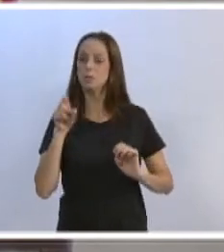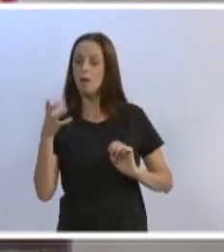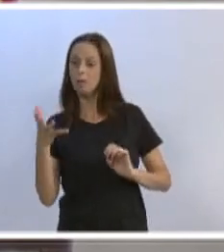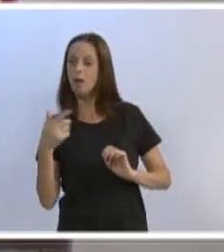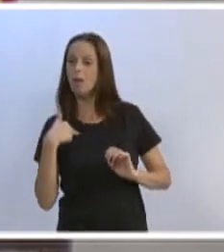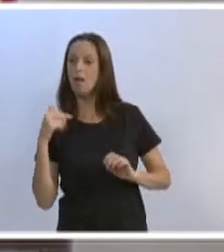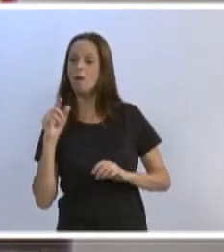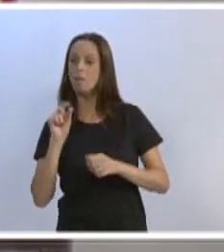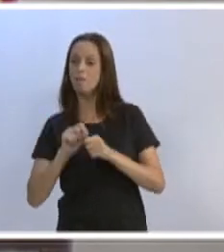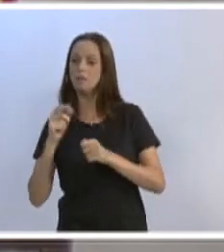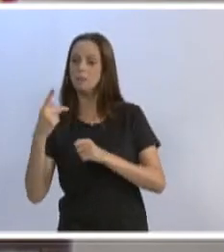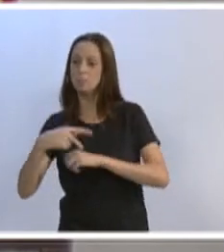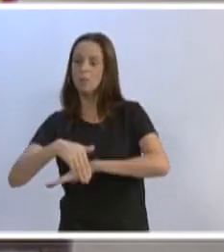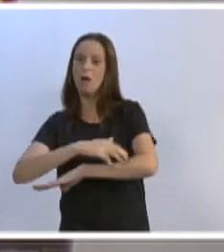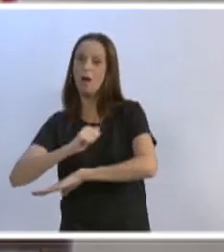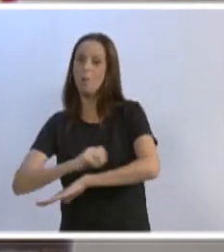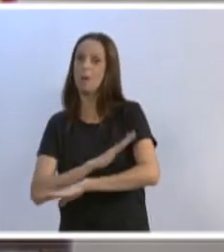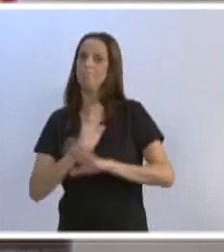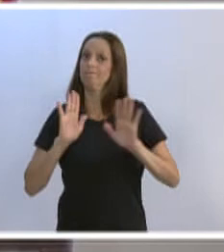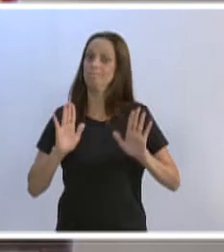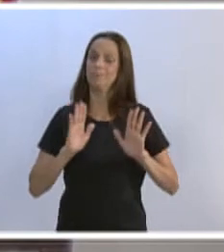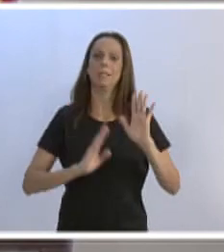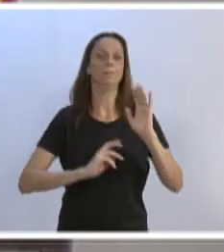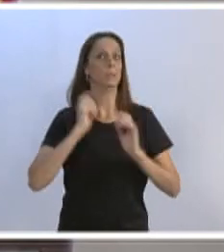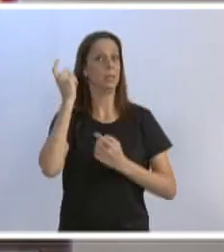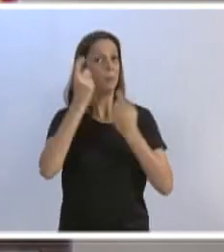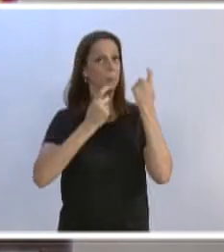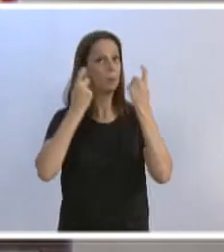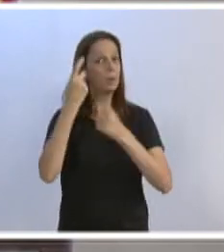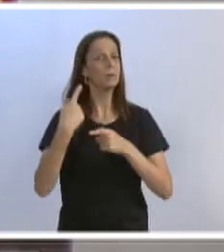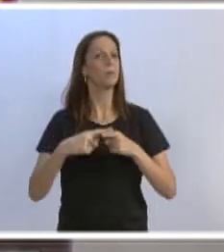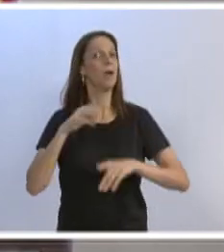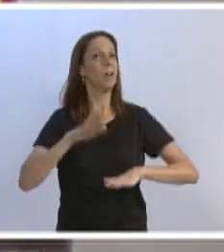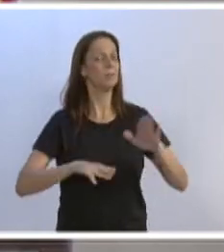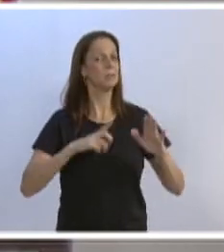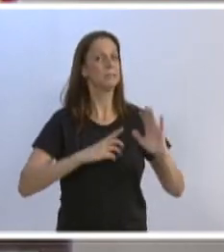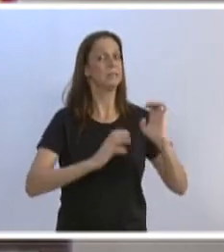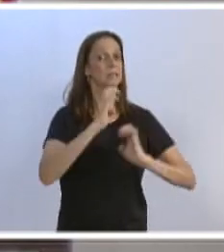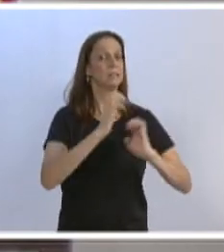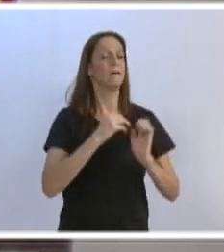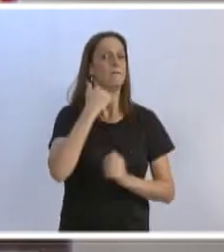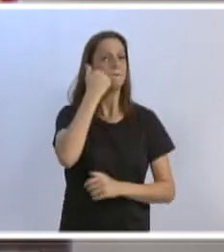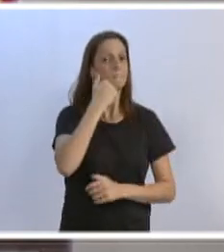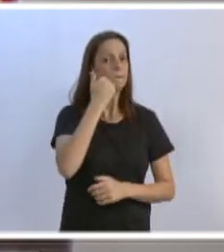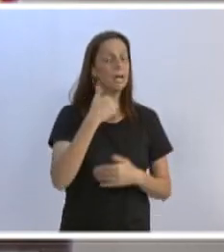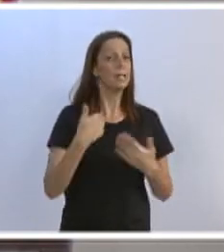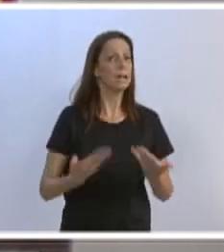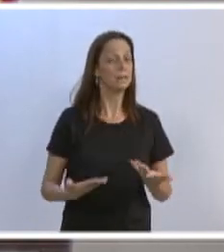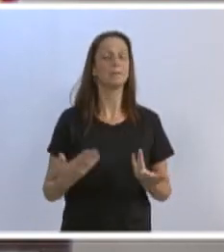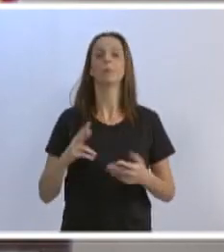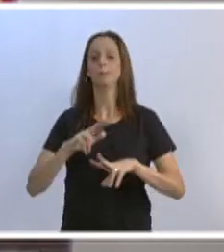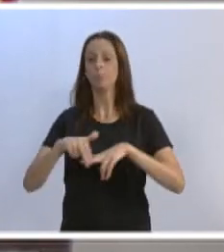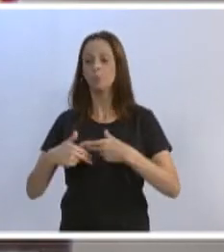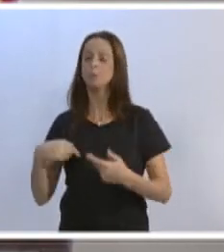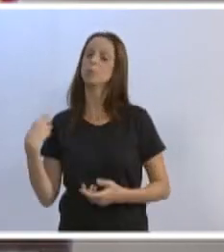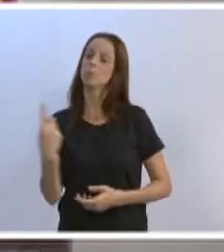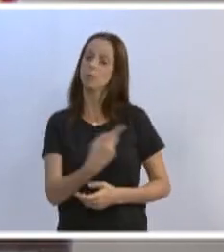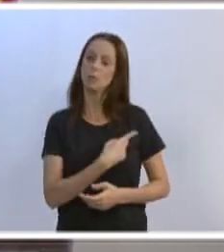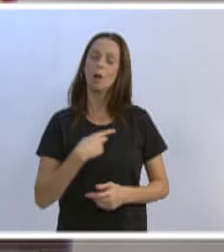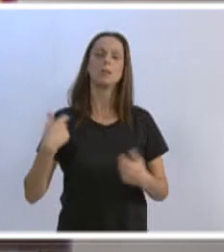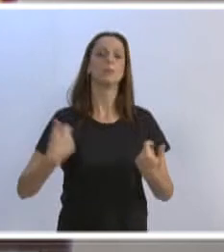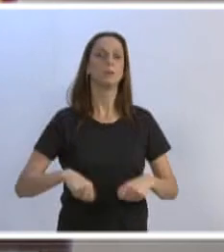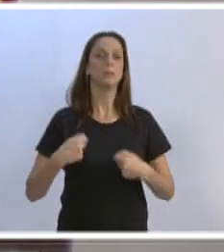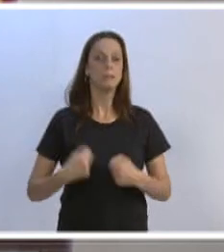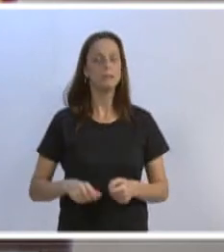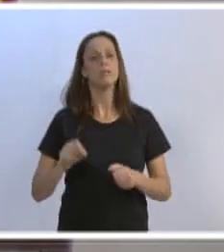tirando proveito da nossa comunidade. É preocupante, eu acho de extrema necessidade e importância, que se faça uma cartilha, que se converse com a nossa